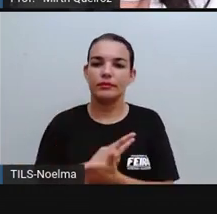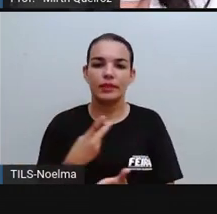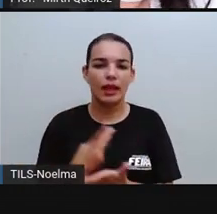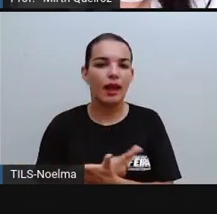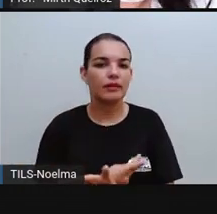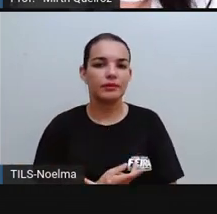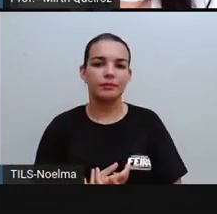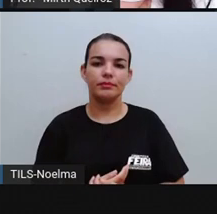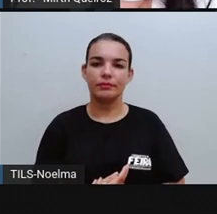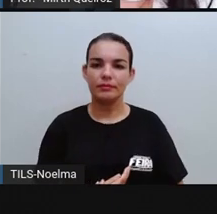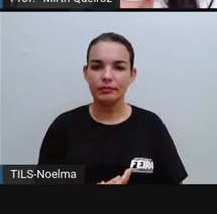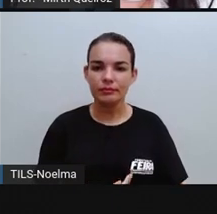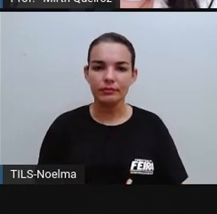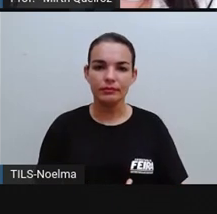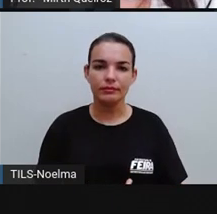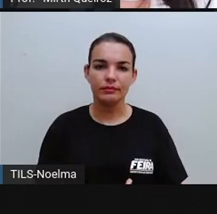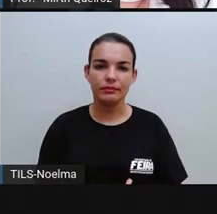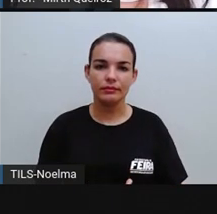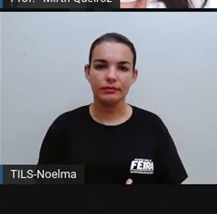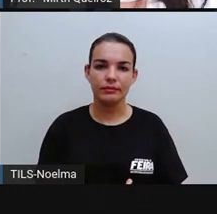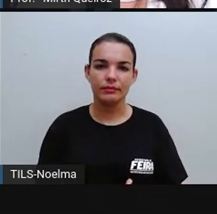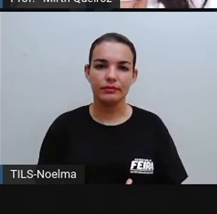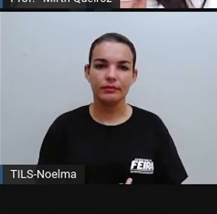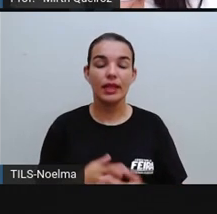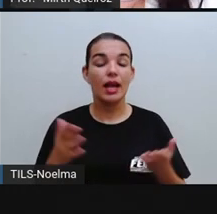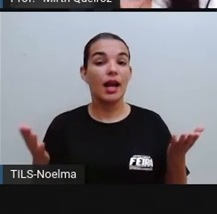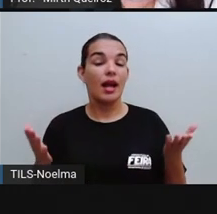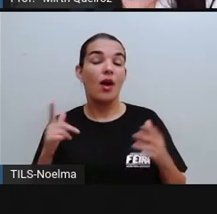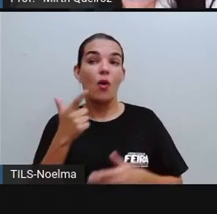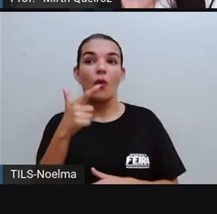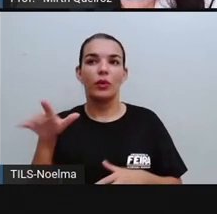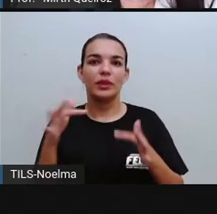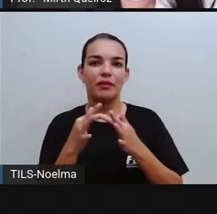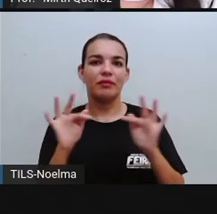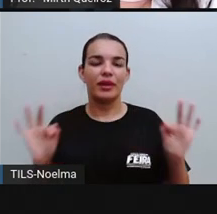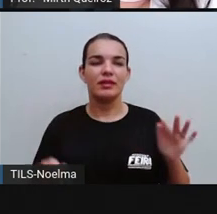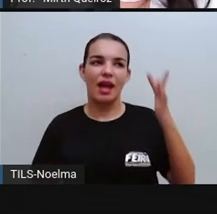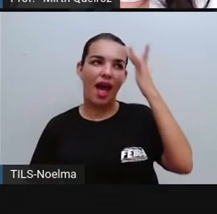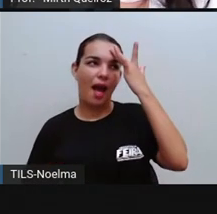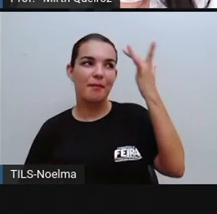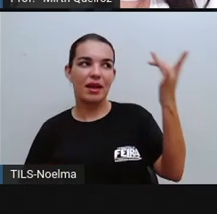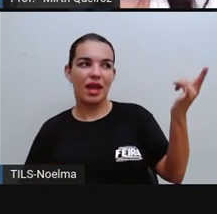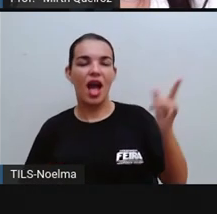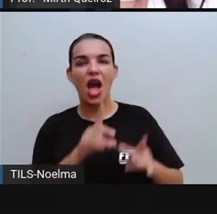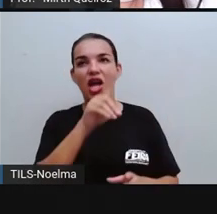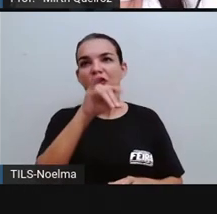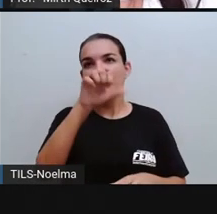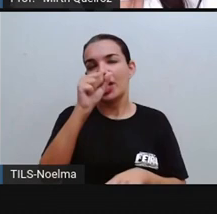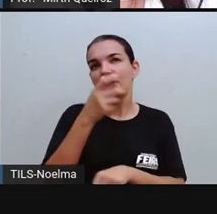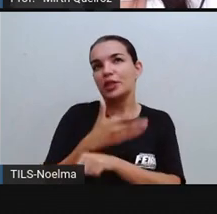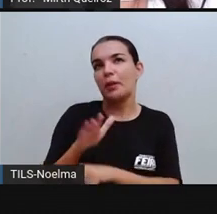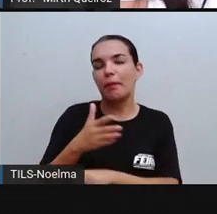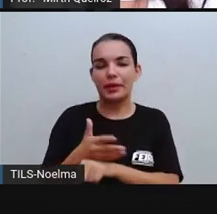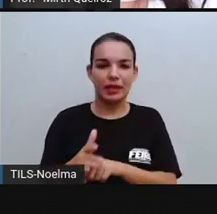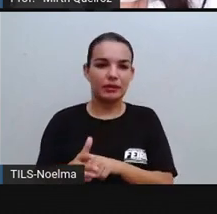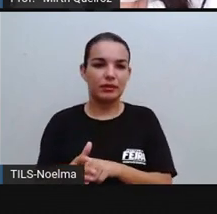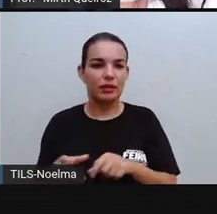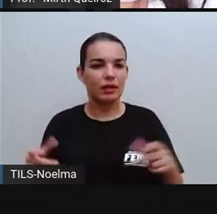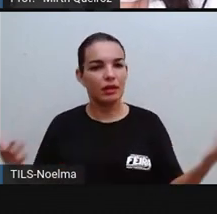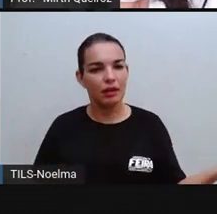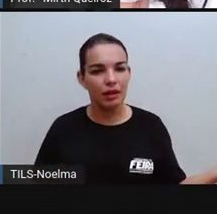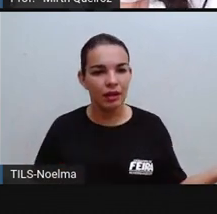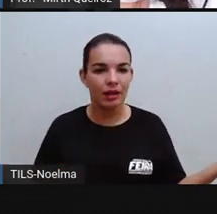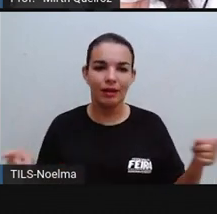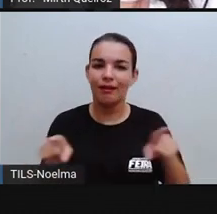contrário aí do negro. Amanhã é dia de branco. branco também é uma expressão